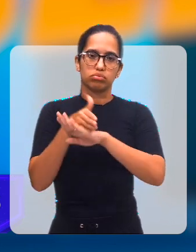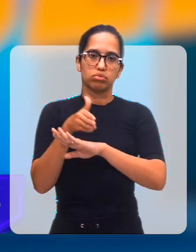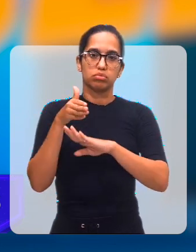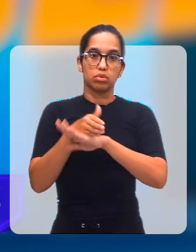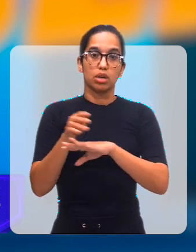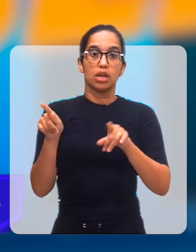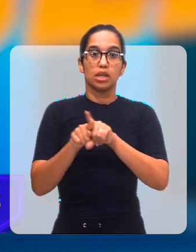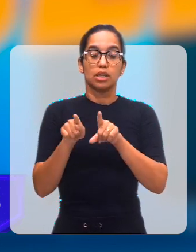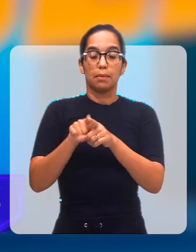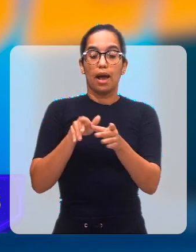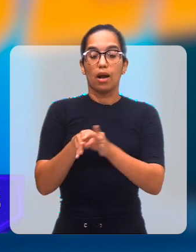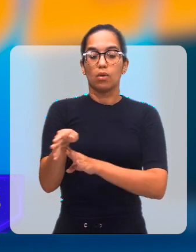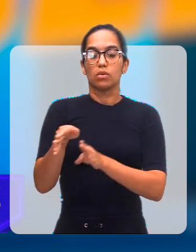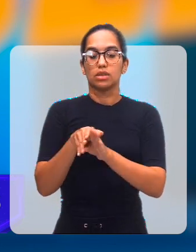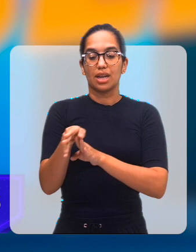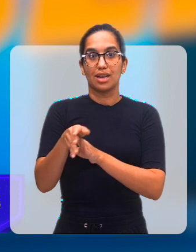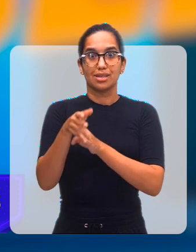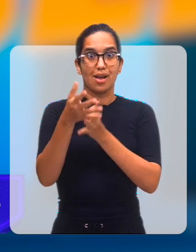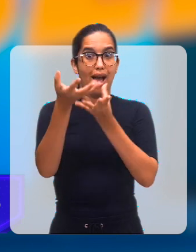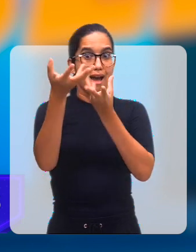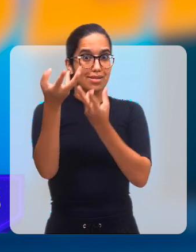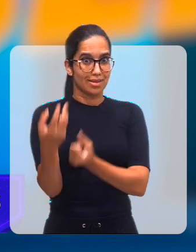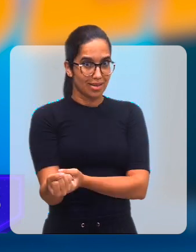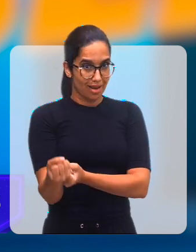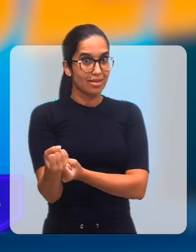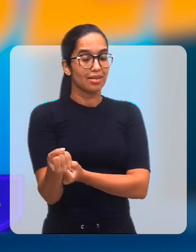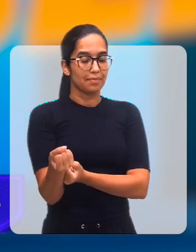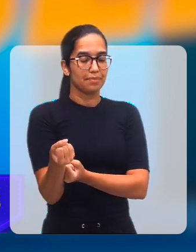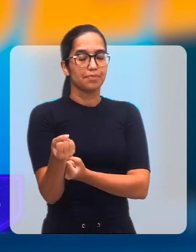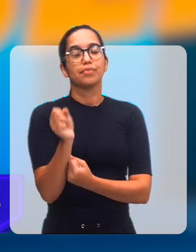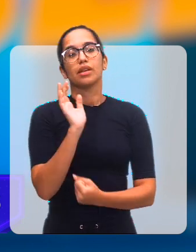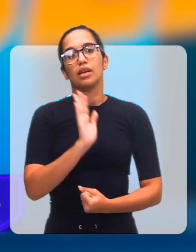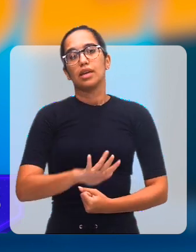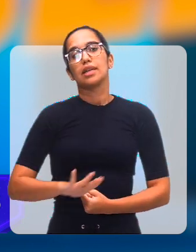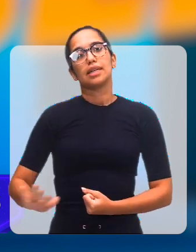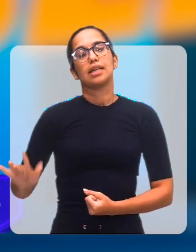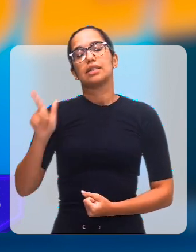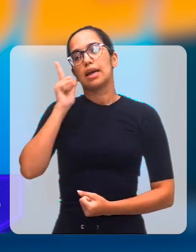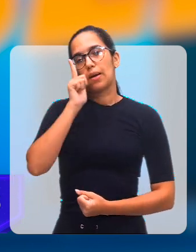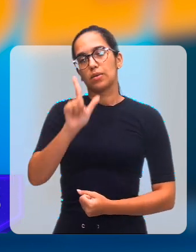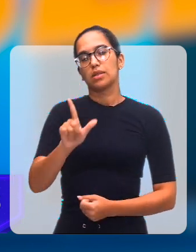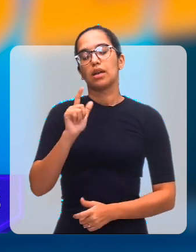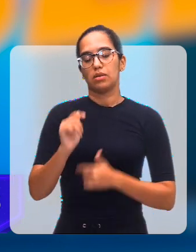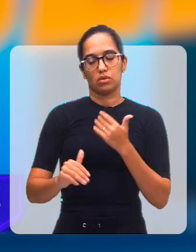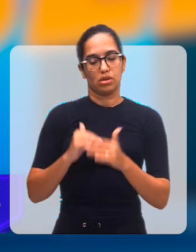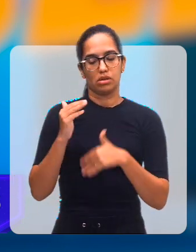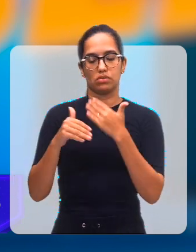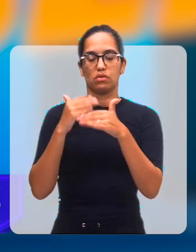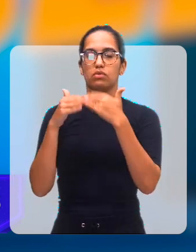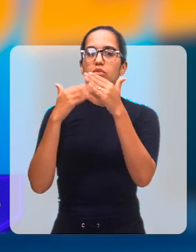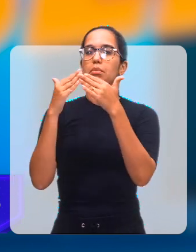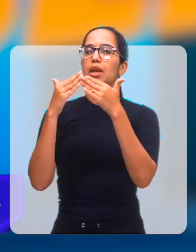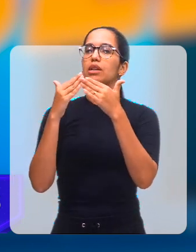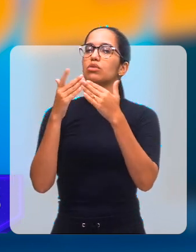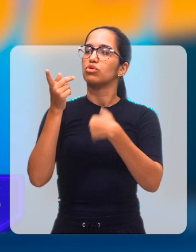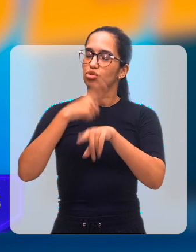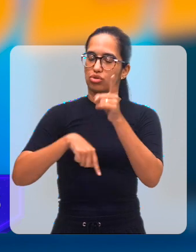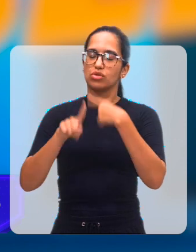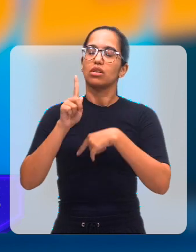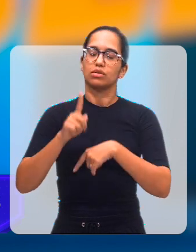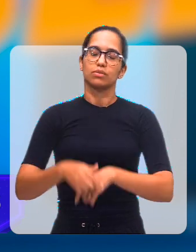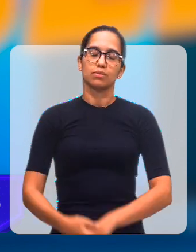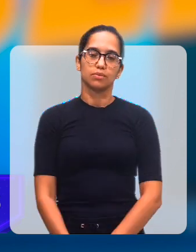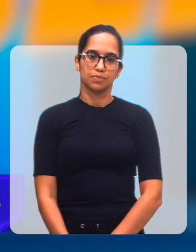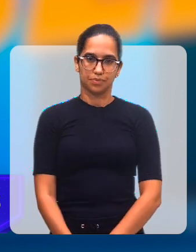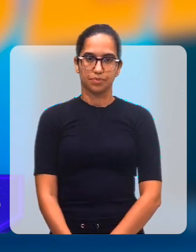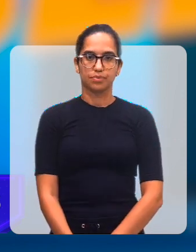regular, e se é feita as orientações solicitadas, essa criança tem um desenvolvimento, são